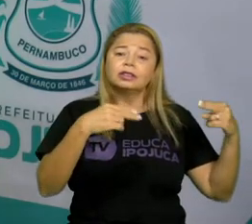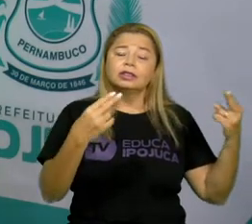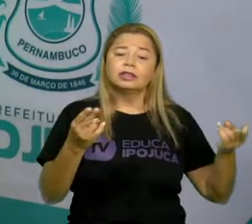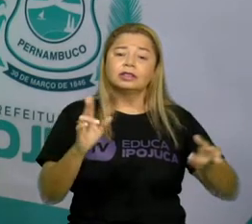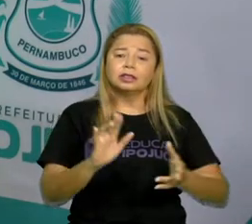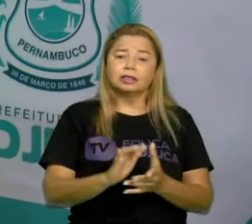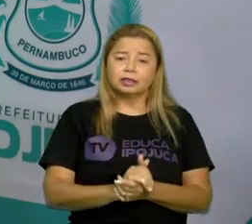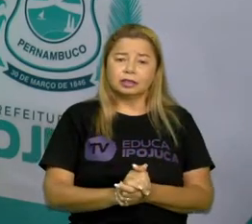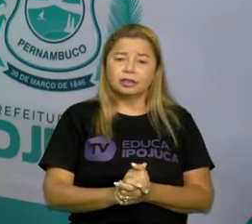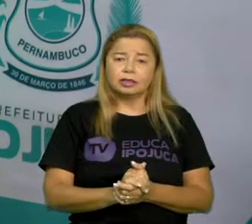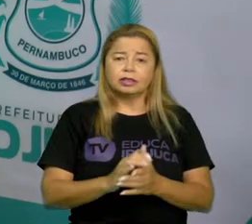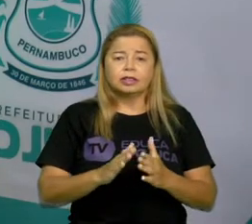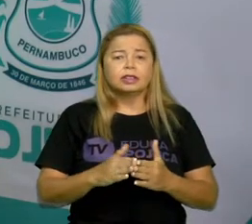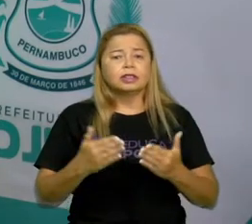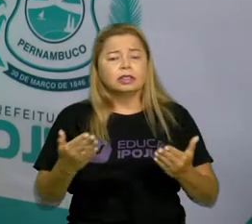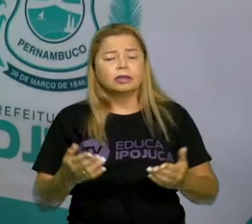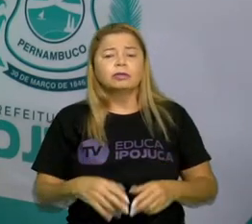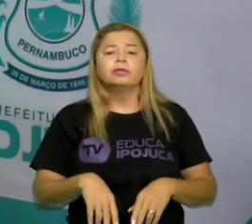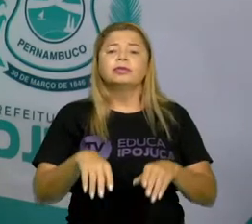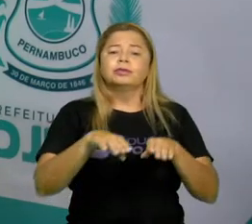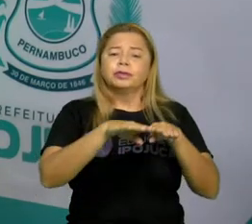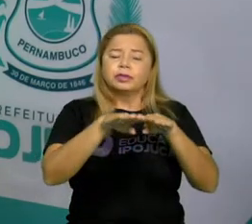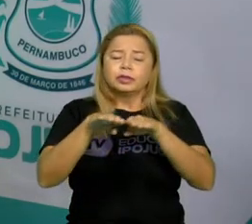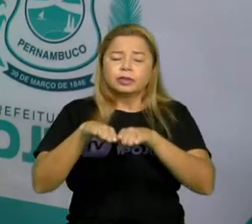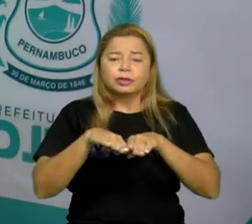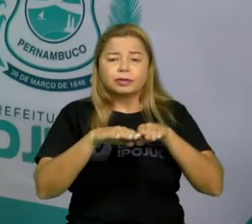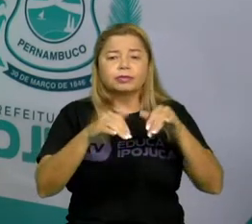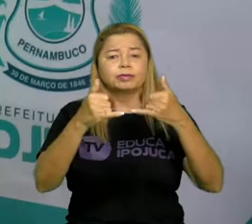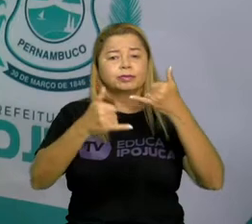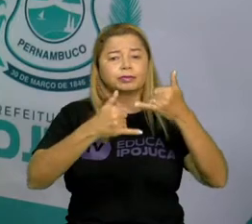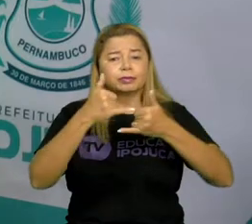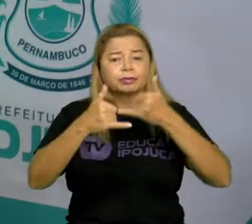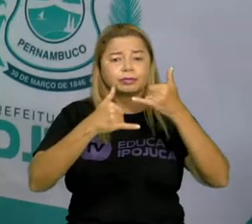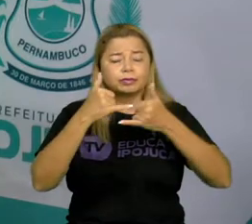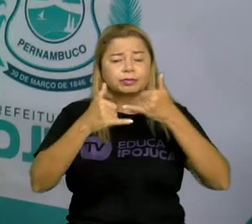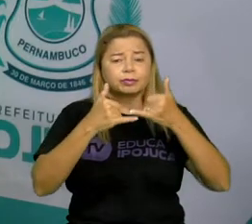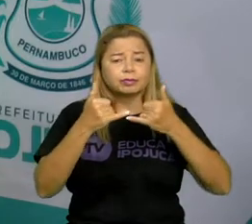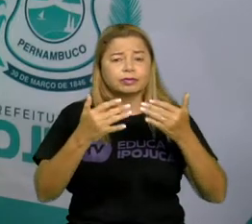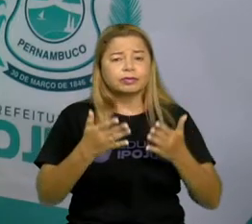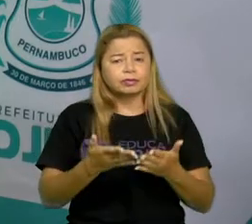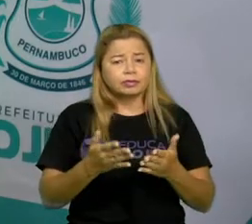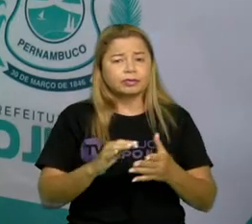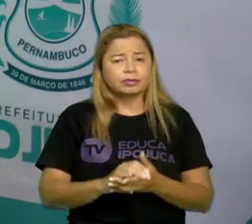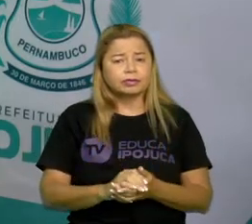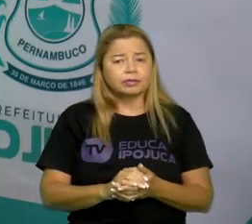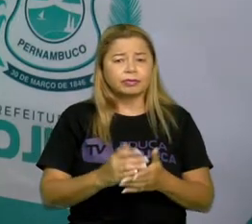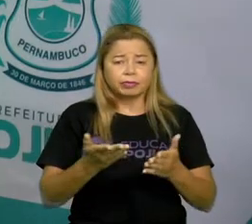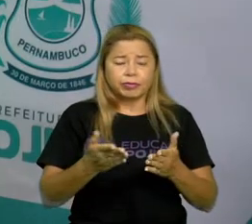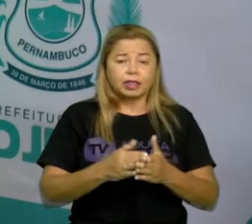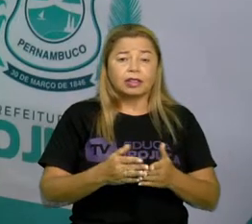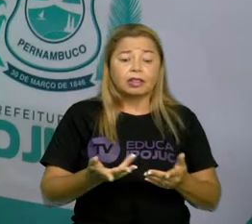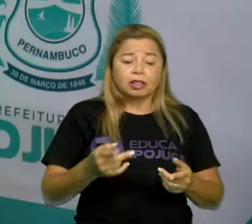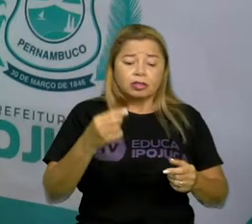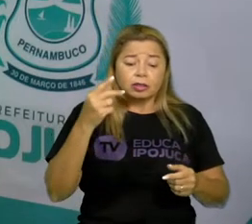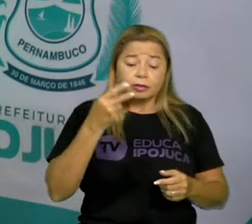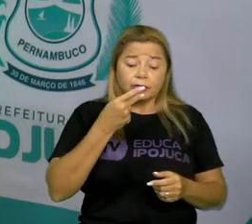É a mesma forma da brincadeira. Quando a gente está brincando que aquele espaço é a nossa casa, a gente pode dormir na rede?